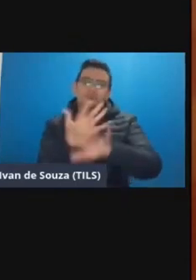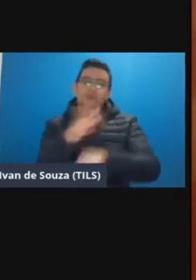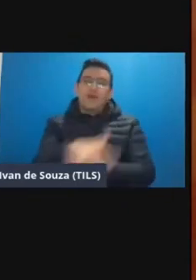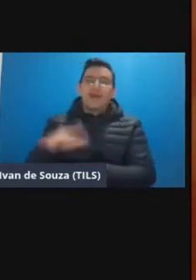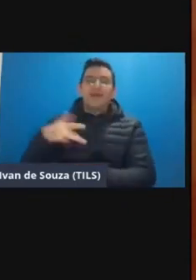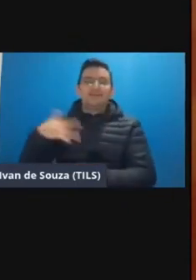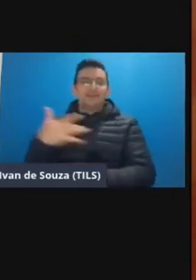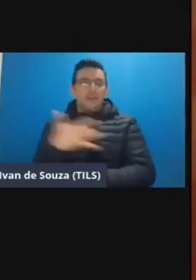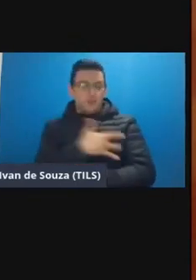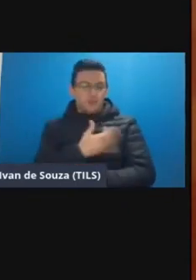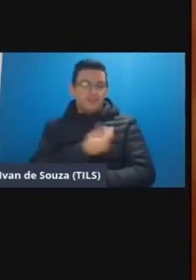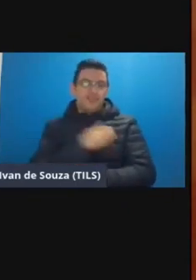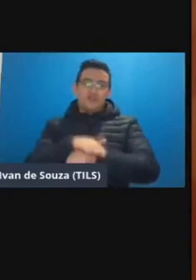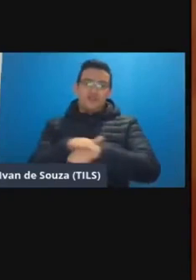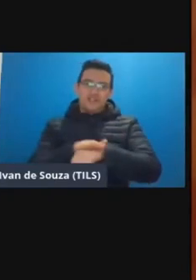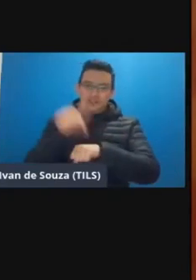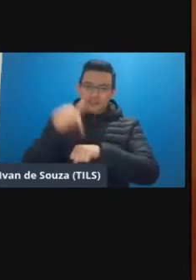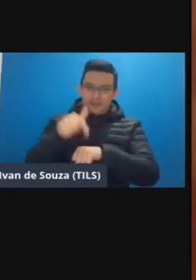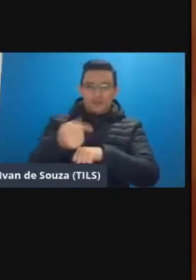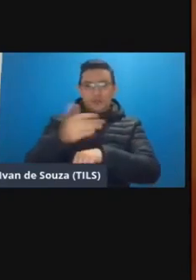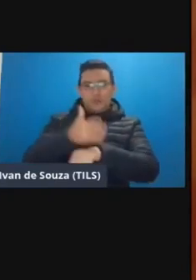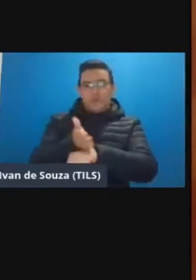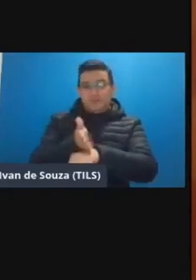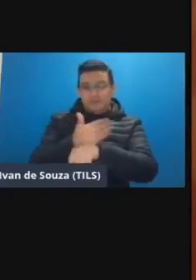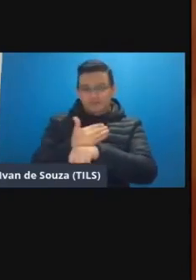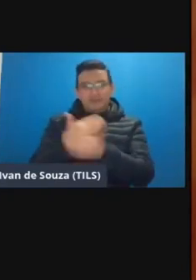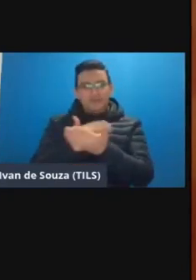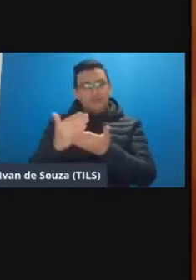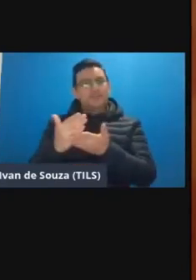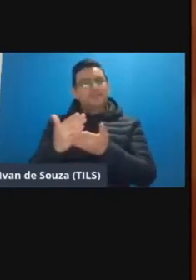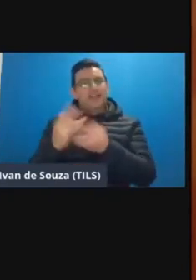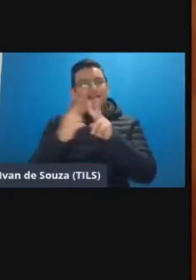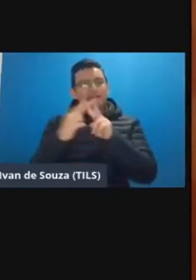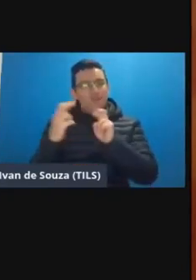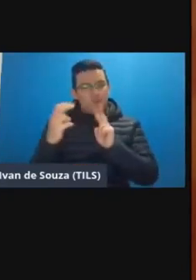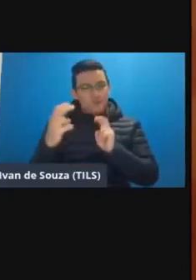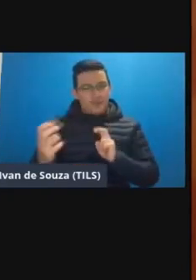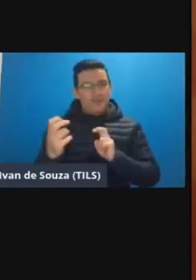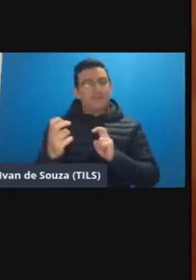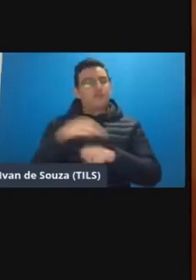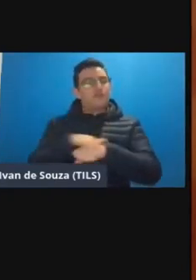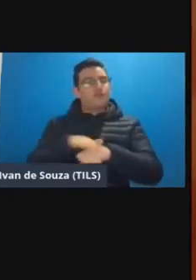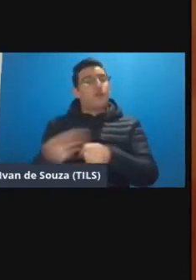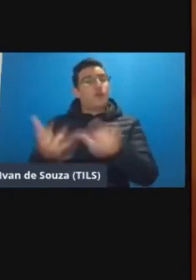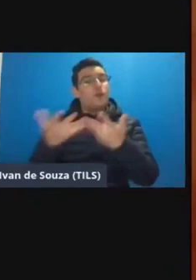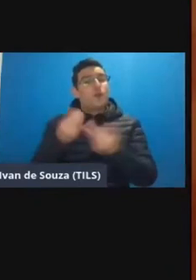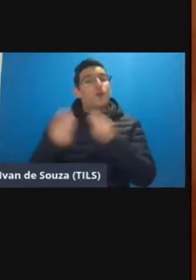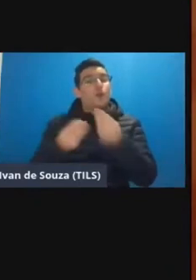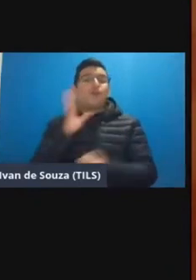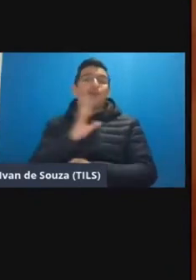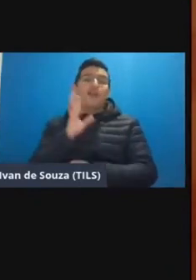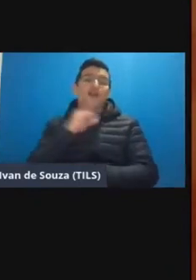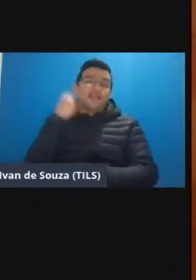ela teve conversando conosco aqui um pouco antes né da gente entrar online é e contou como é que foi legal